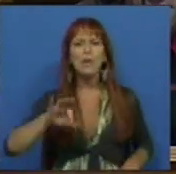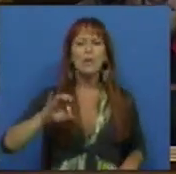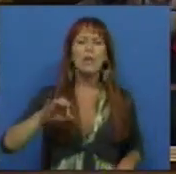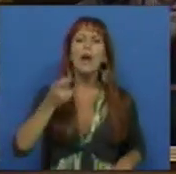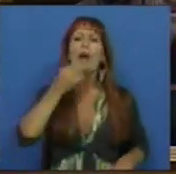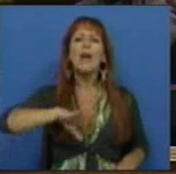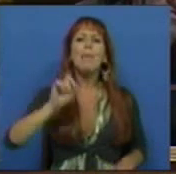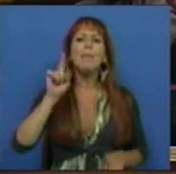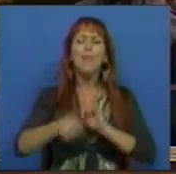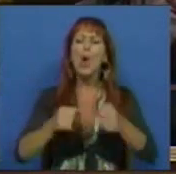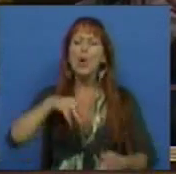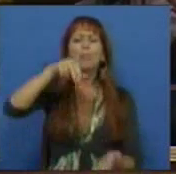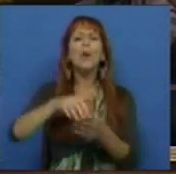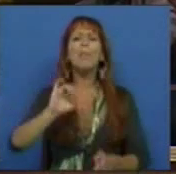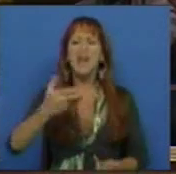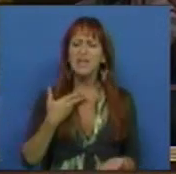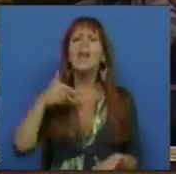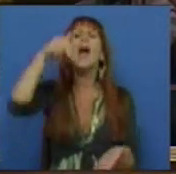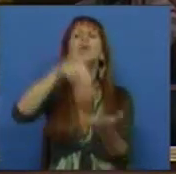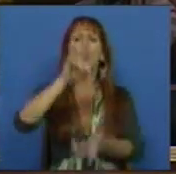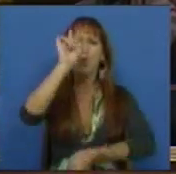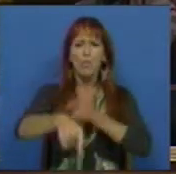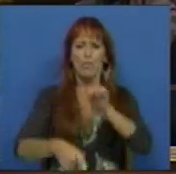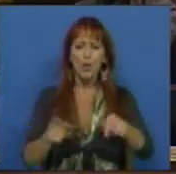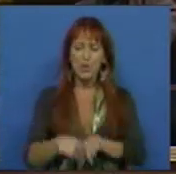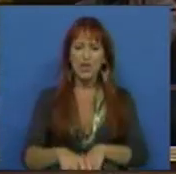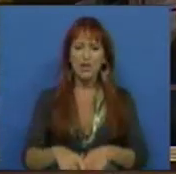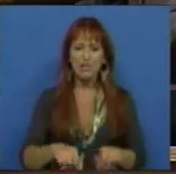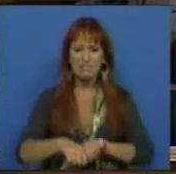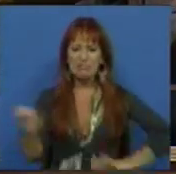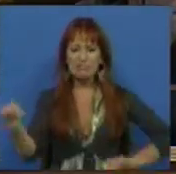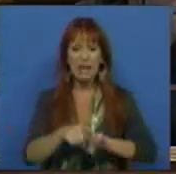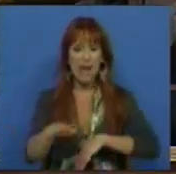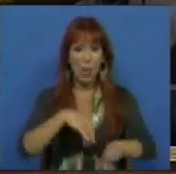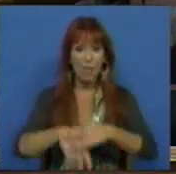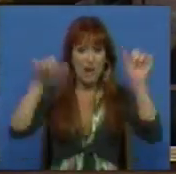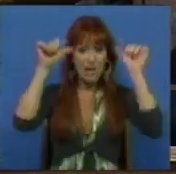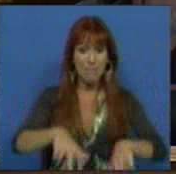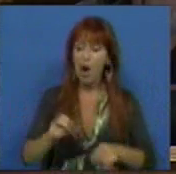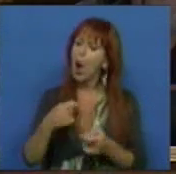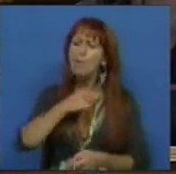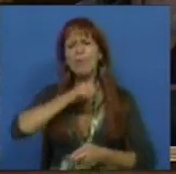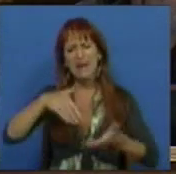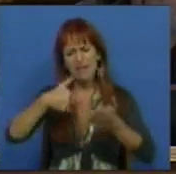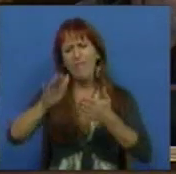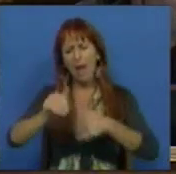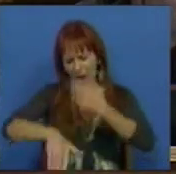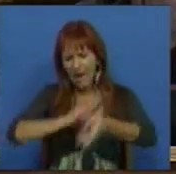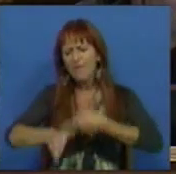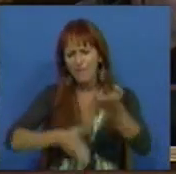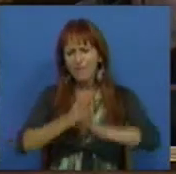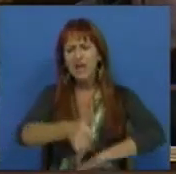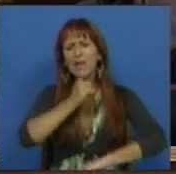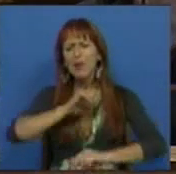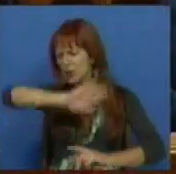Branco. Qual é a posição que o PSD vai assumir? Vai desfazer o mal que foi feito ou vai permitir que avancem as